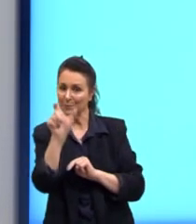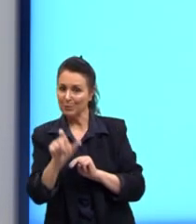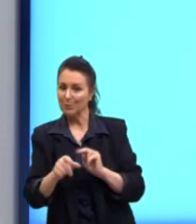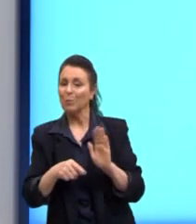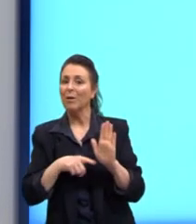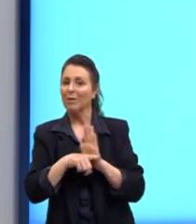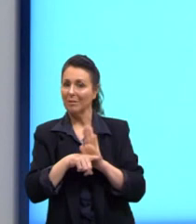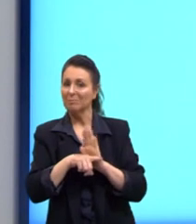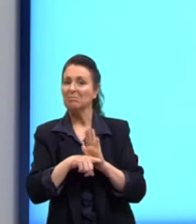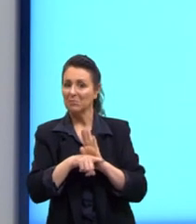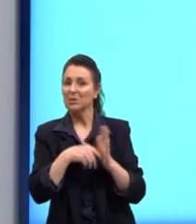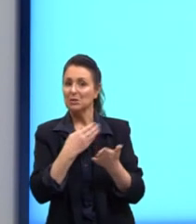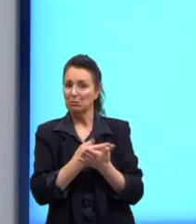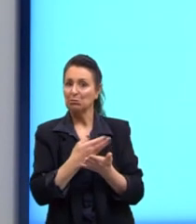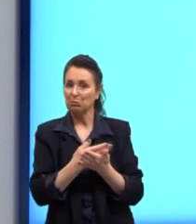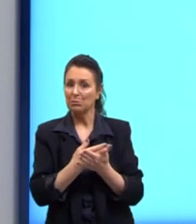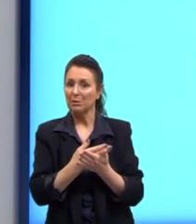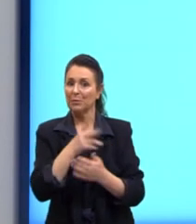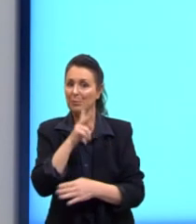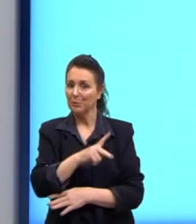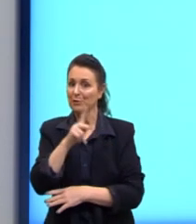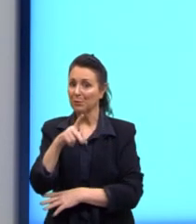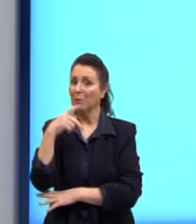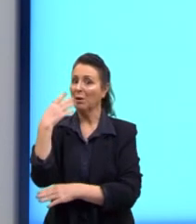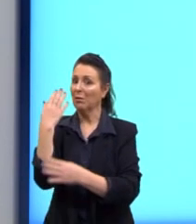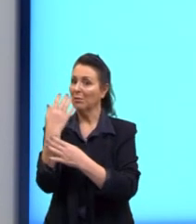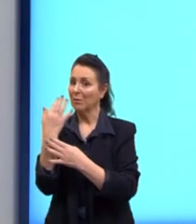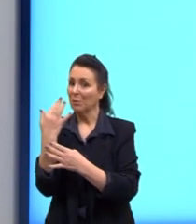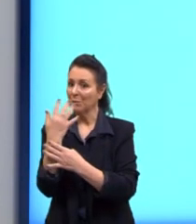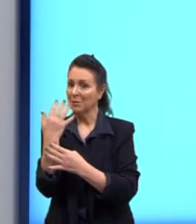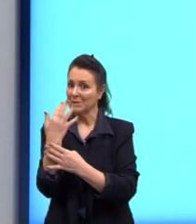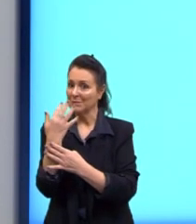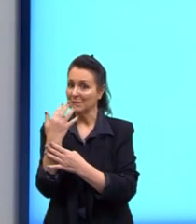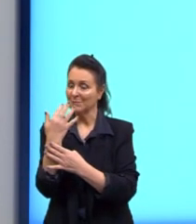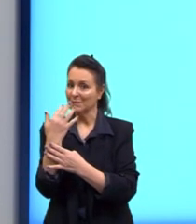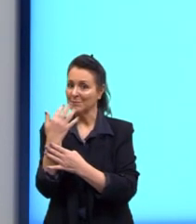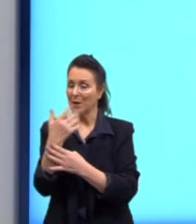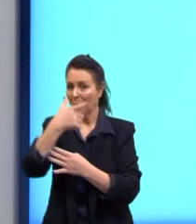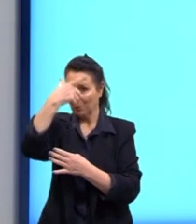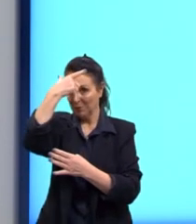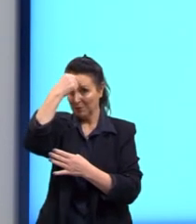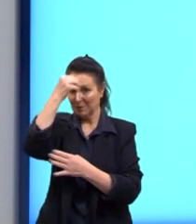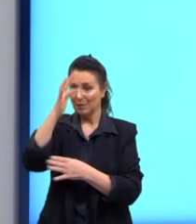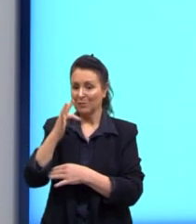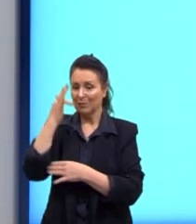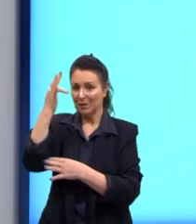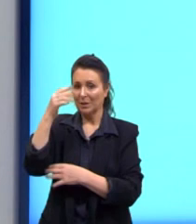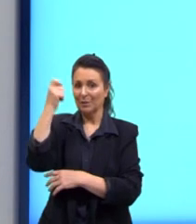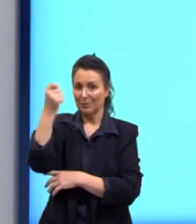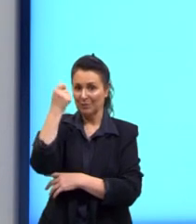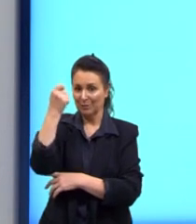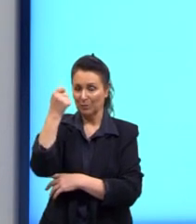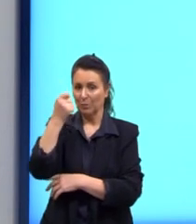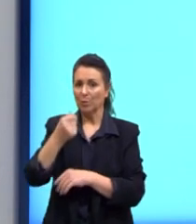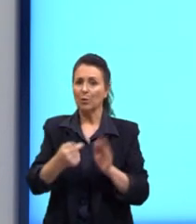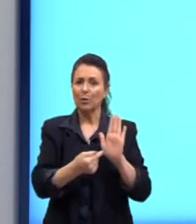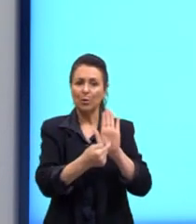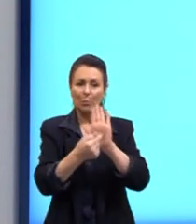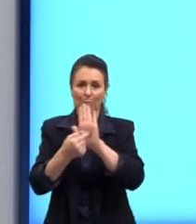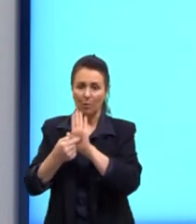Universidade Federal do Rio Grande do Sul, que trabalha em relação a essa questão da sociedade ser